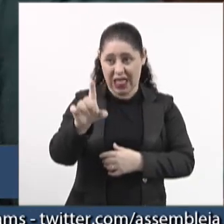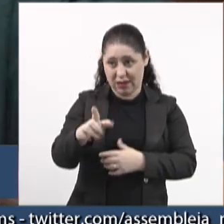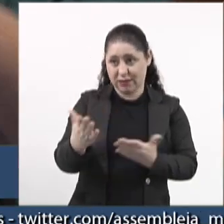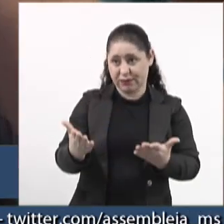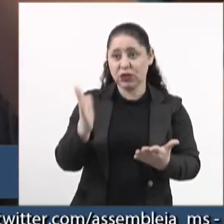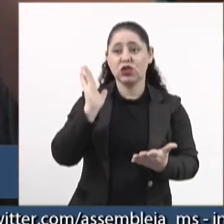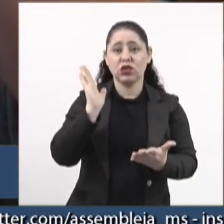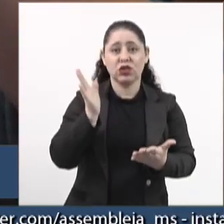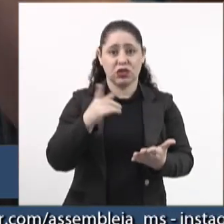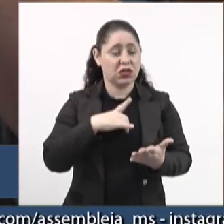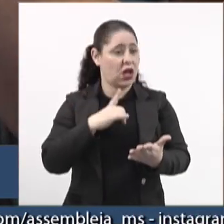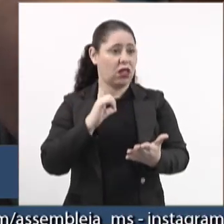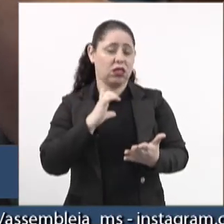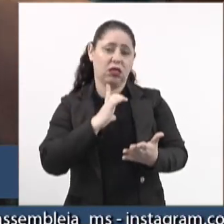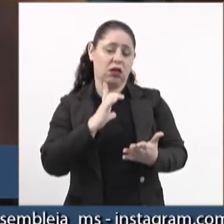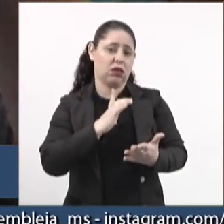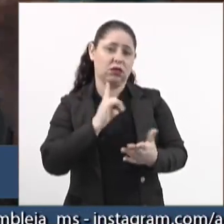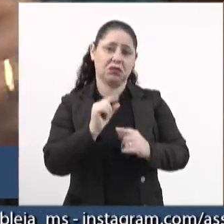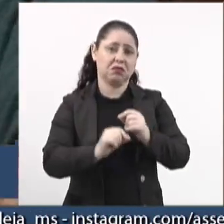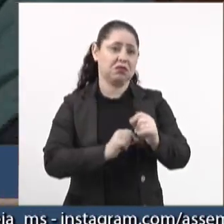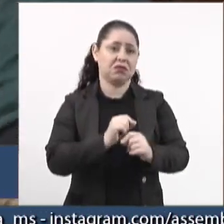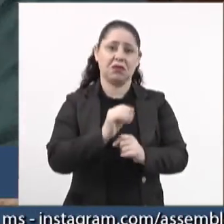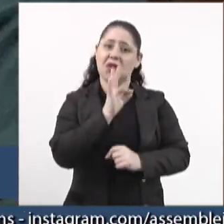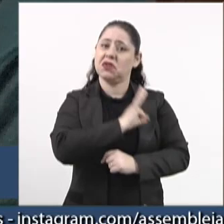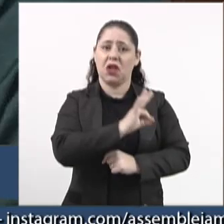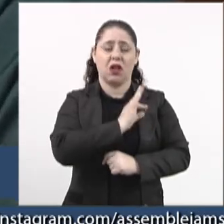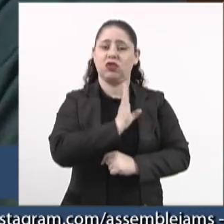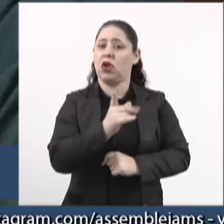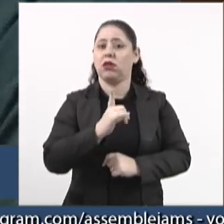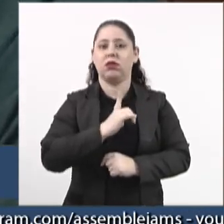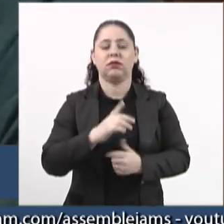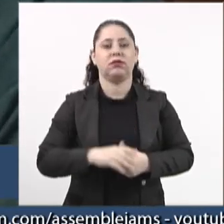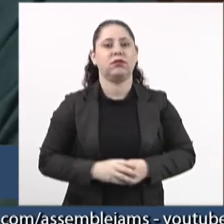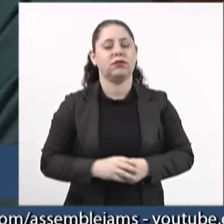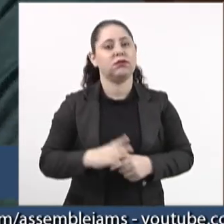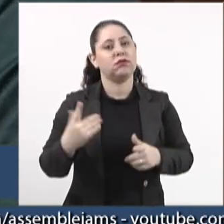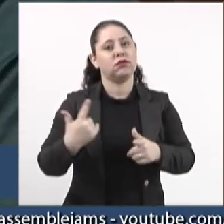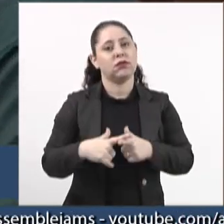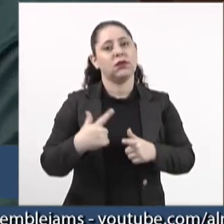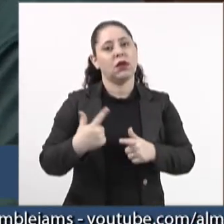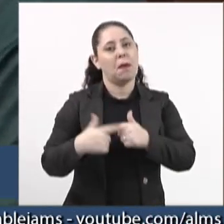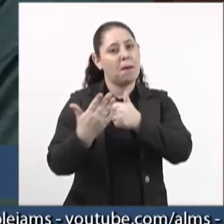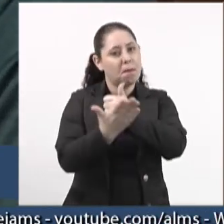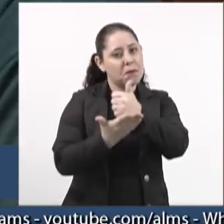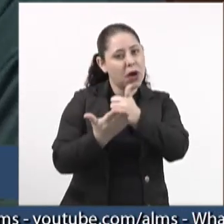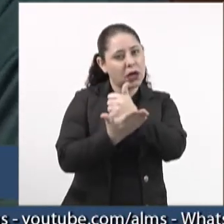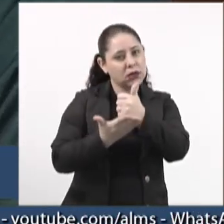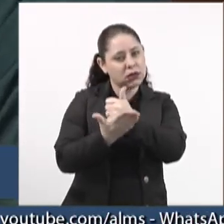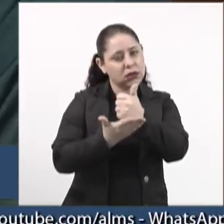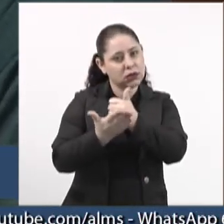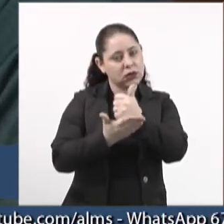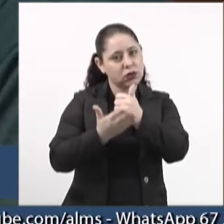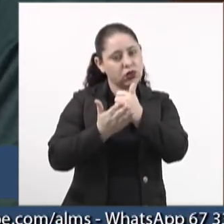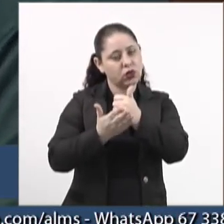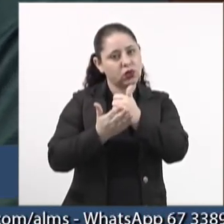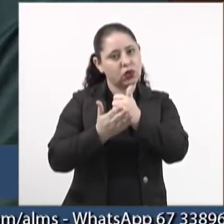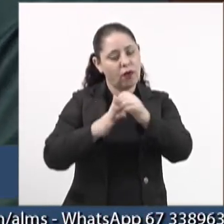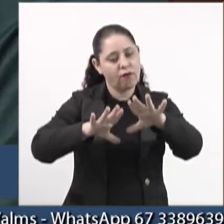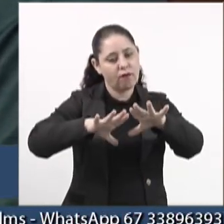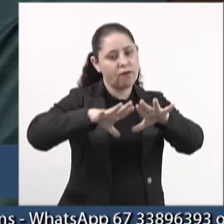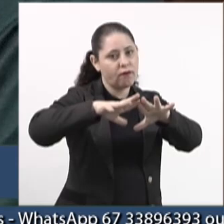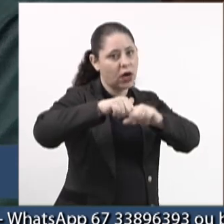já teoricamente estaria contemplado. Porque o base do nível superior